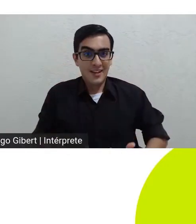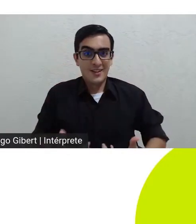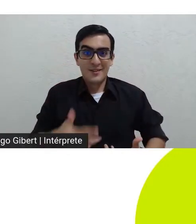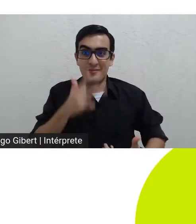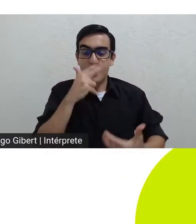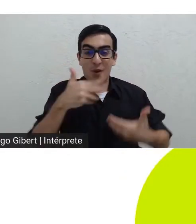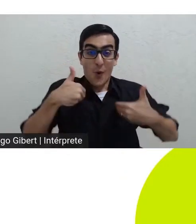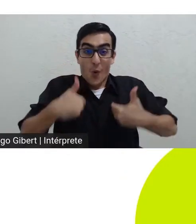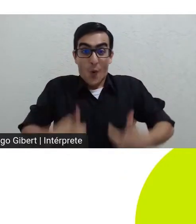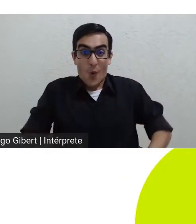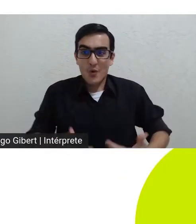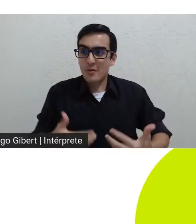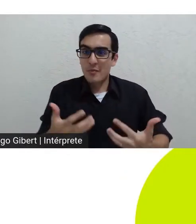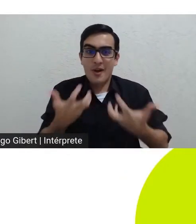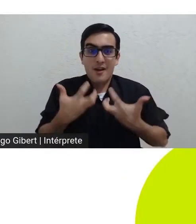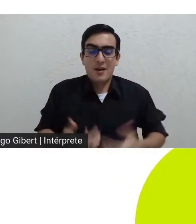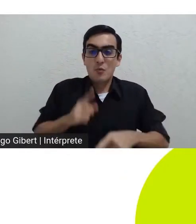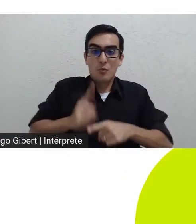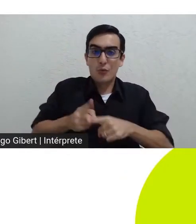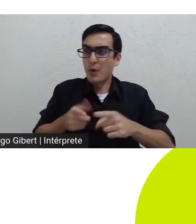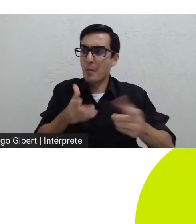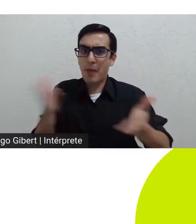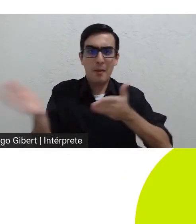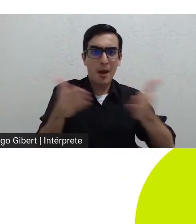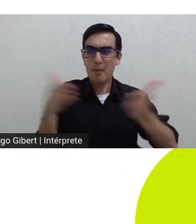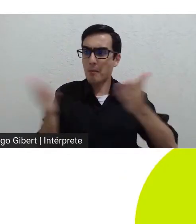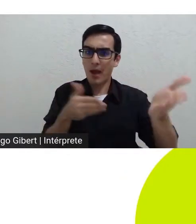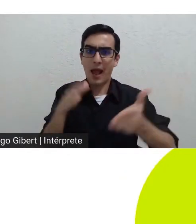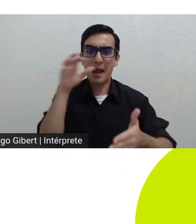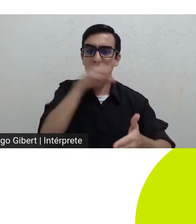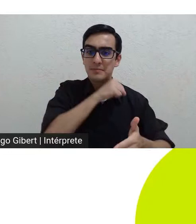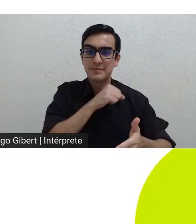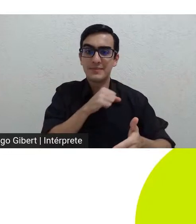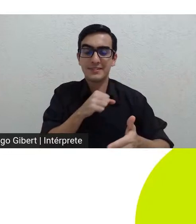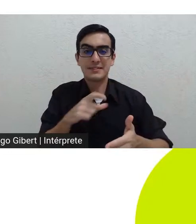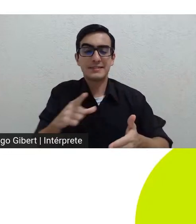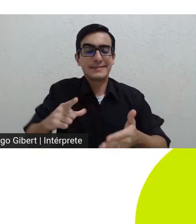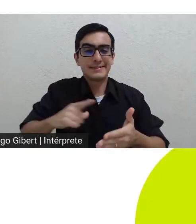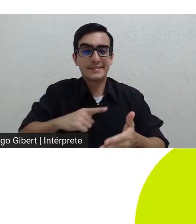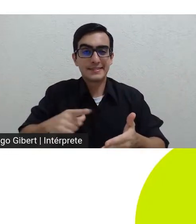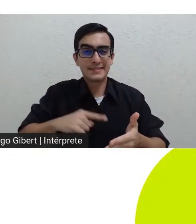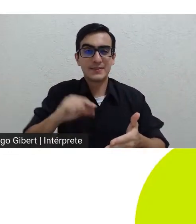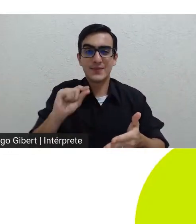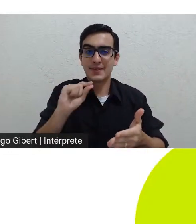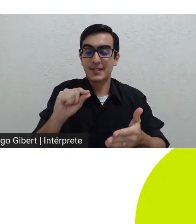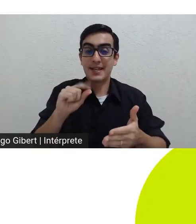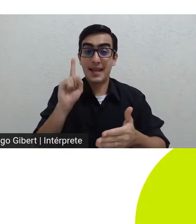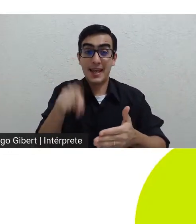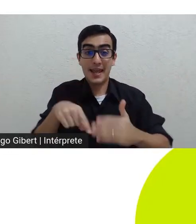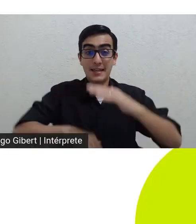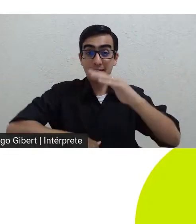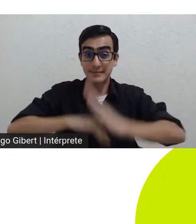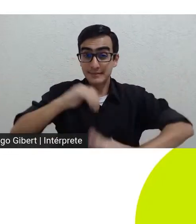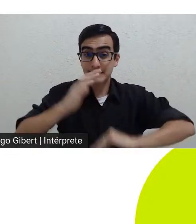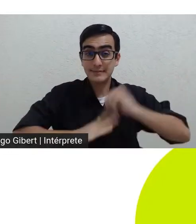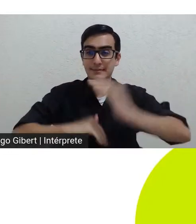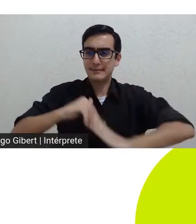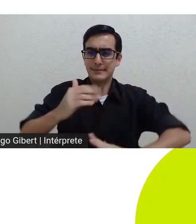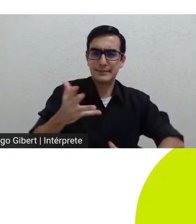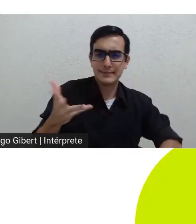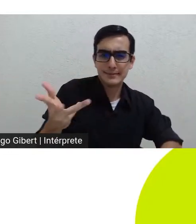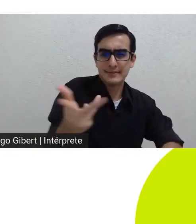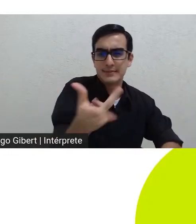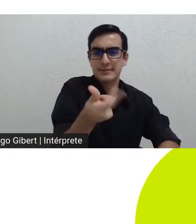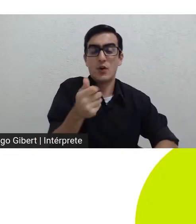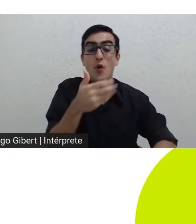trepidação do filme isso é produto do talento e da genialidade dos irmãos